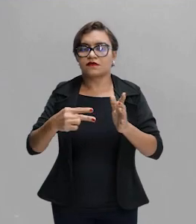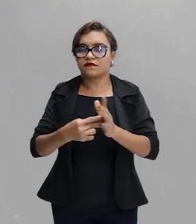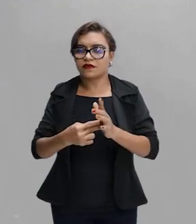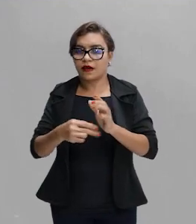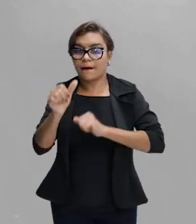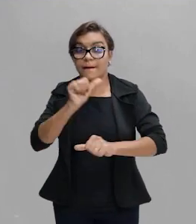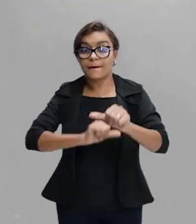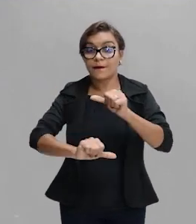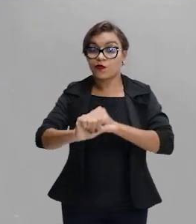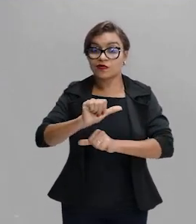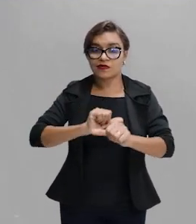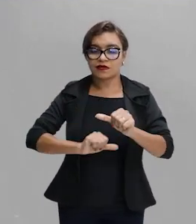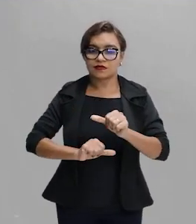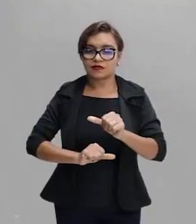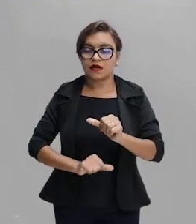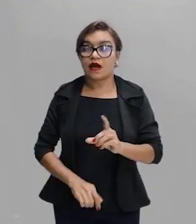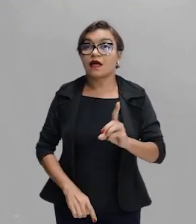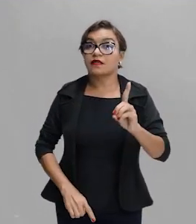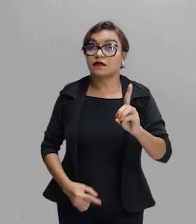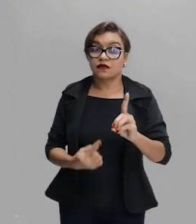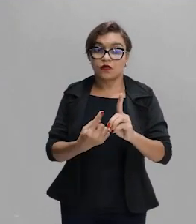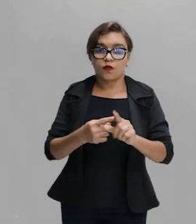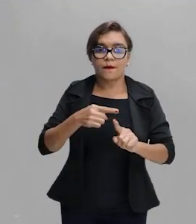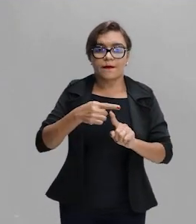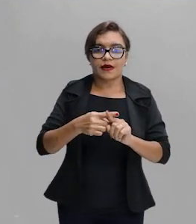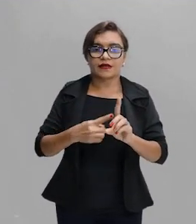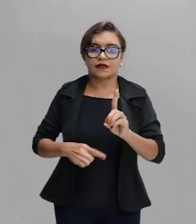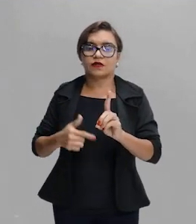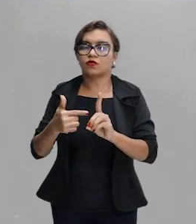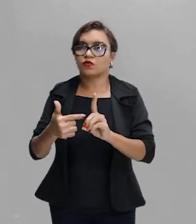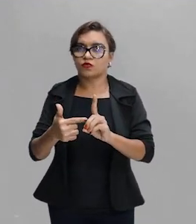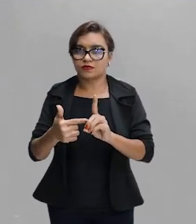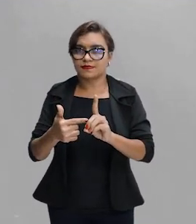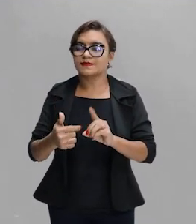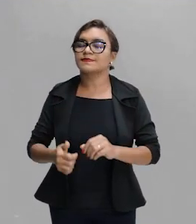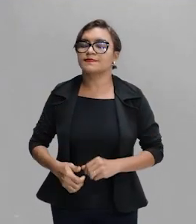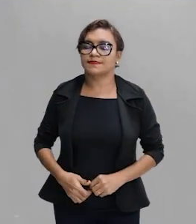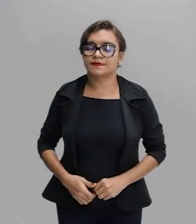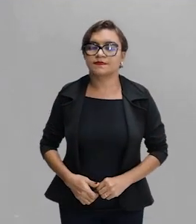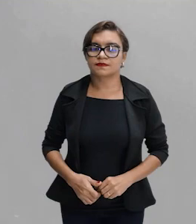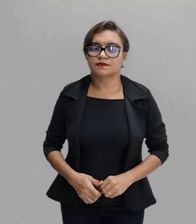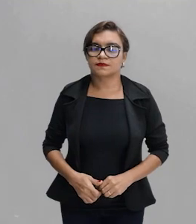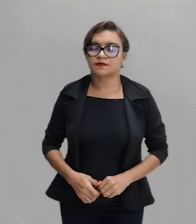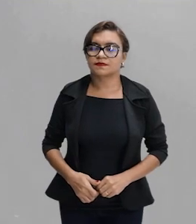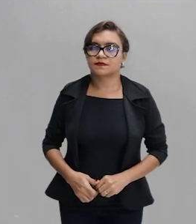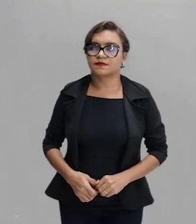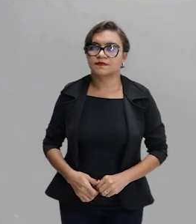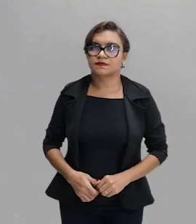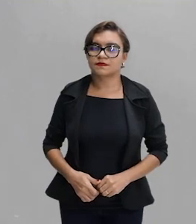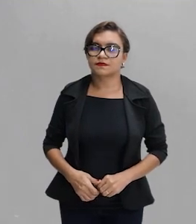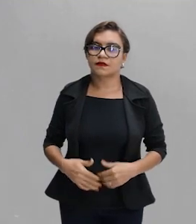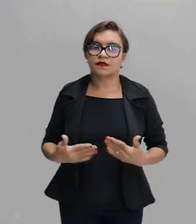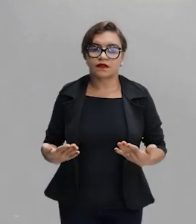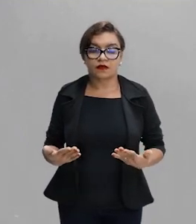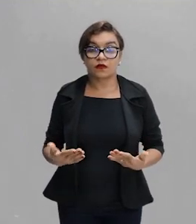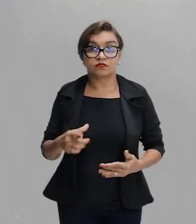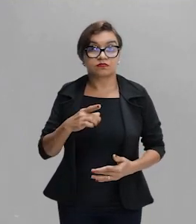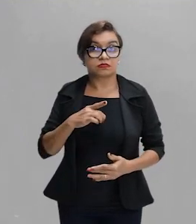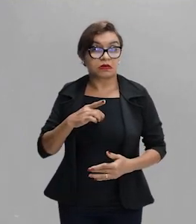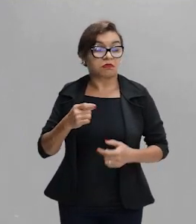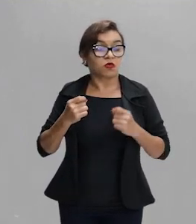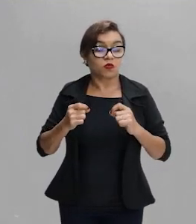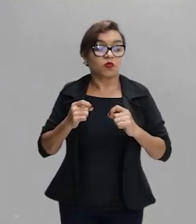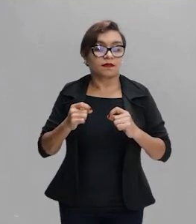d1 mais o d2 né? O desvio 1 e o desvio 2 né? E com isso nós vamos ter que